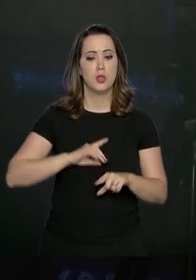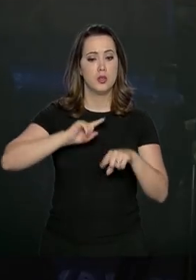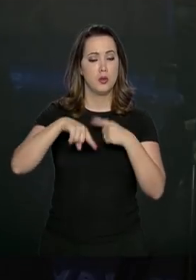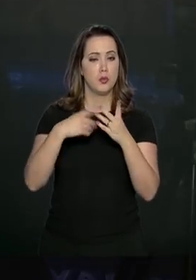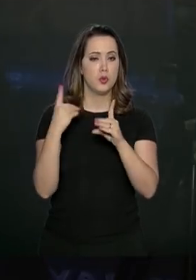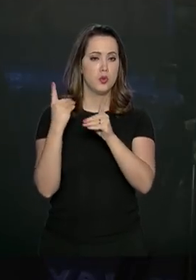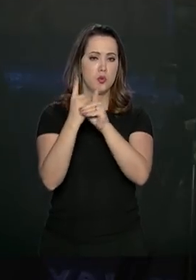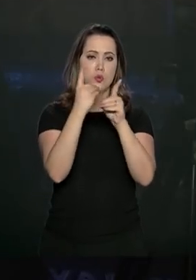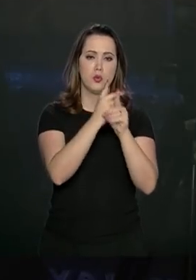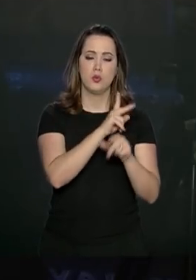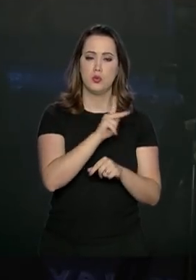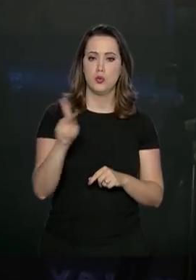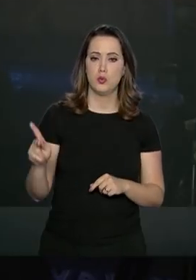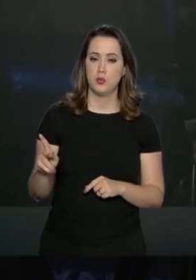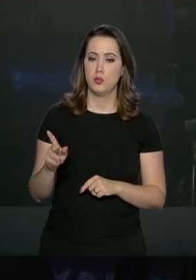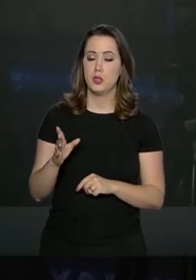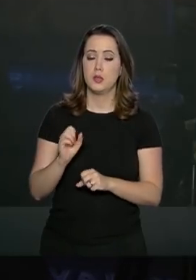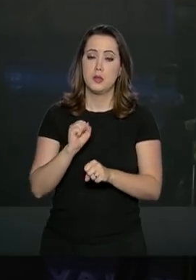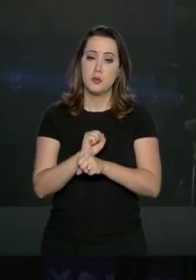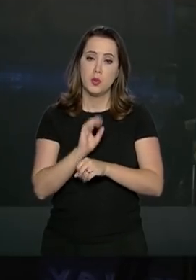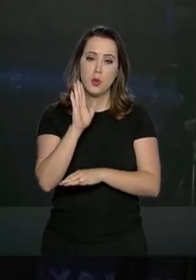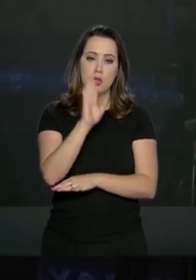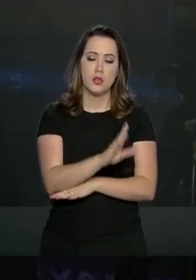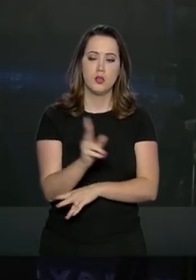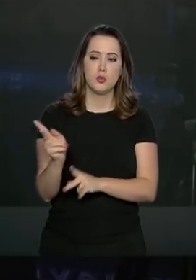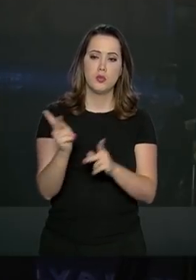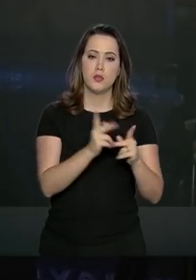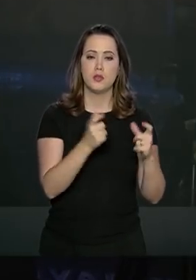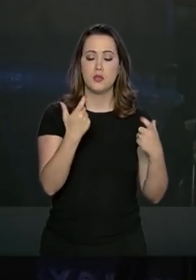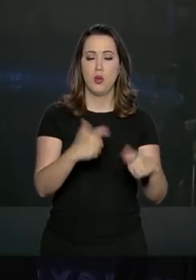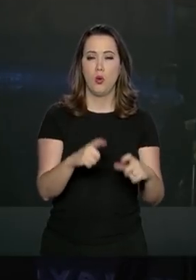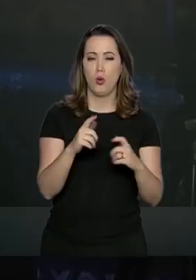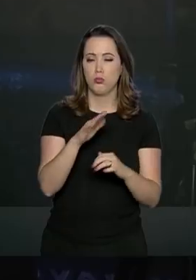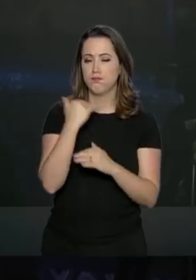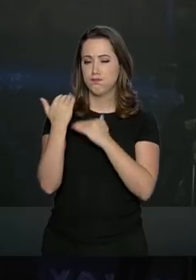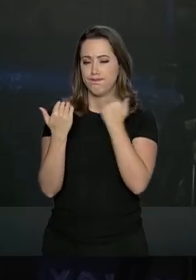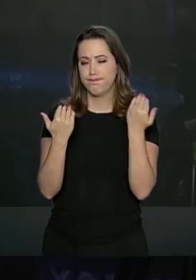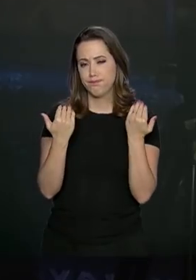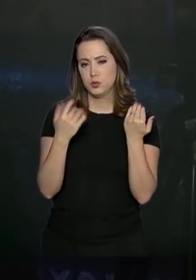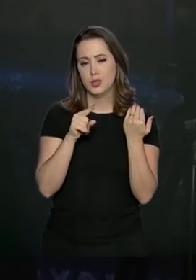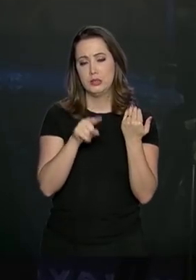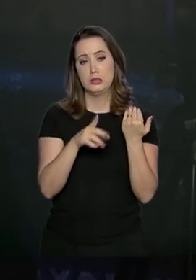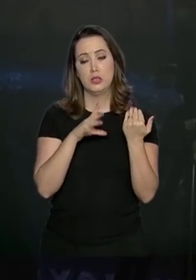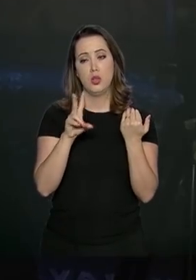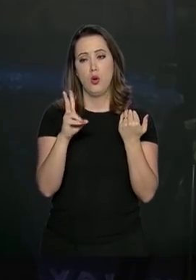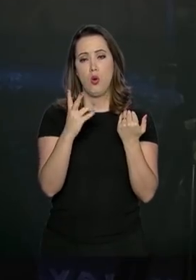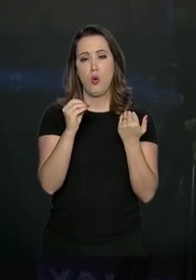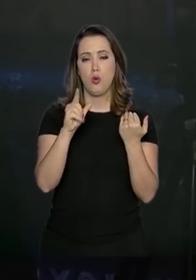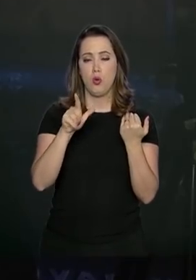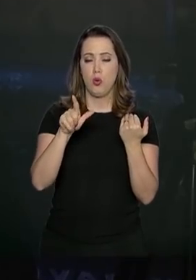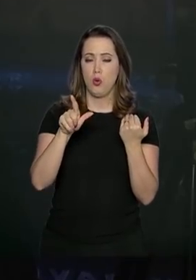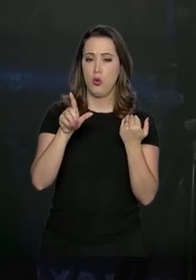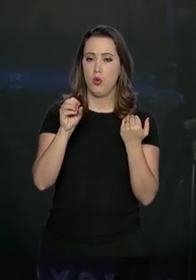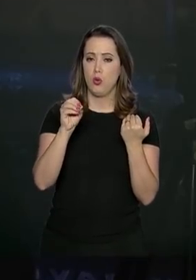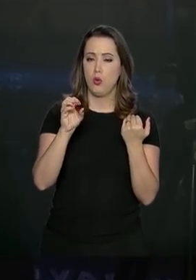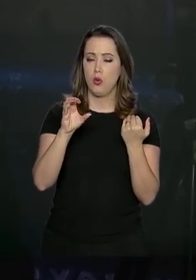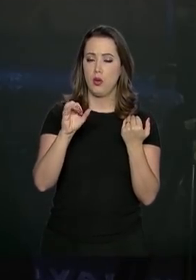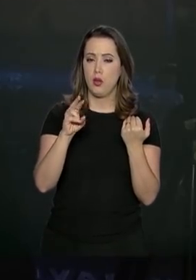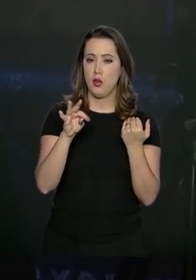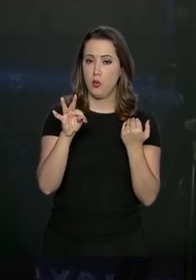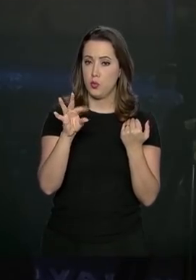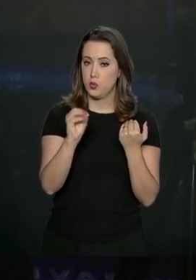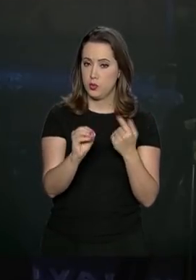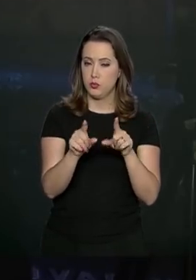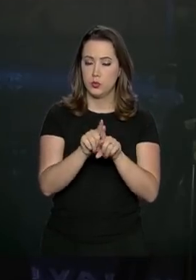encontros, o presidente reservou a tarde para visitar o Museu do Holocausto. O local é considerado o maior memorial sobre o assunto do